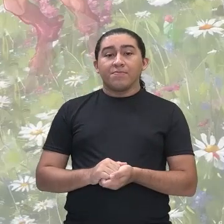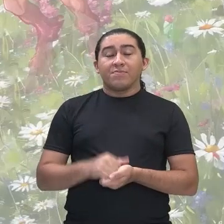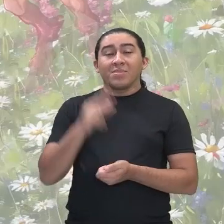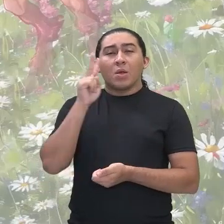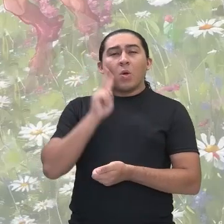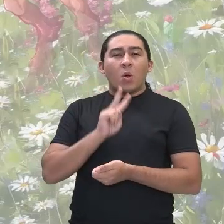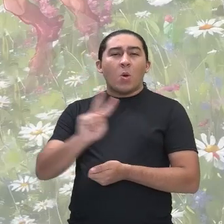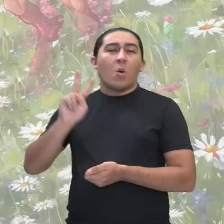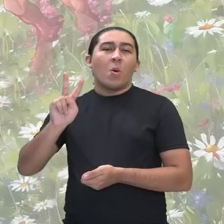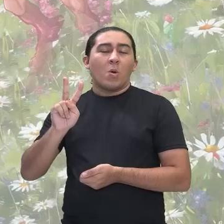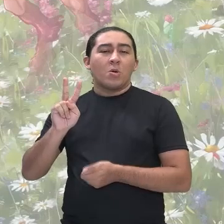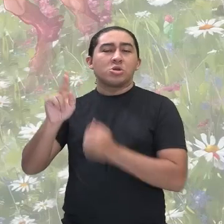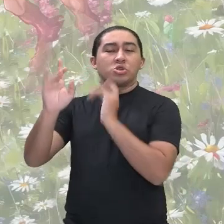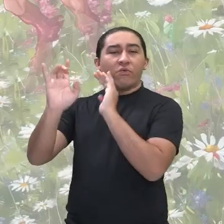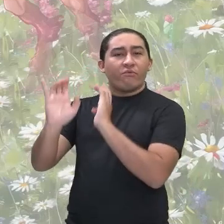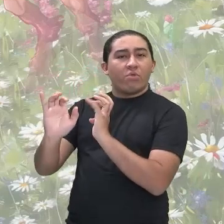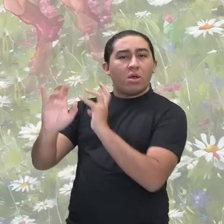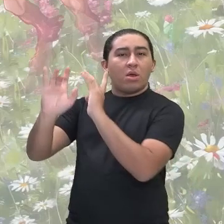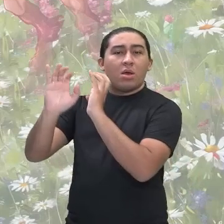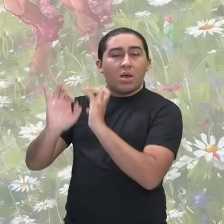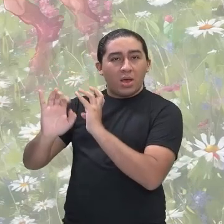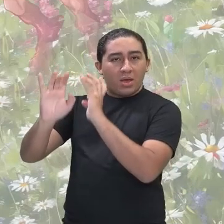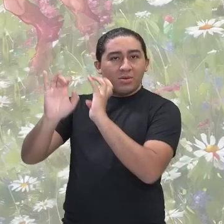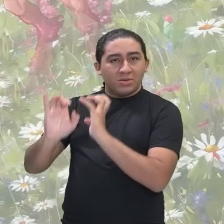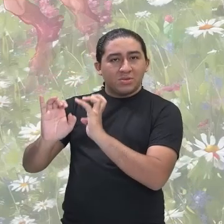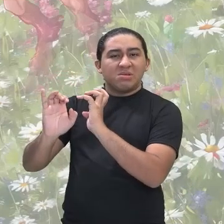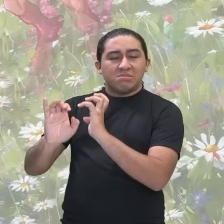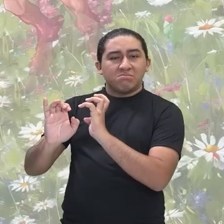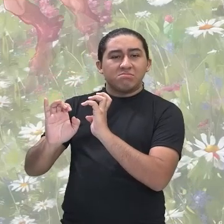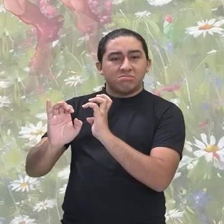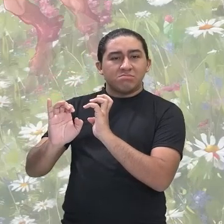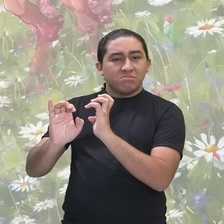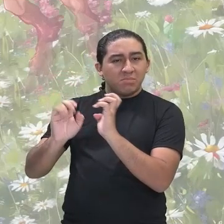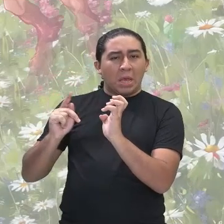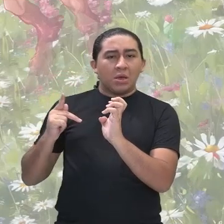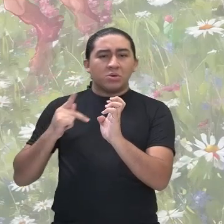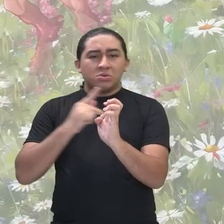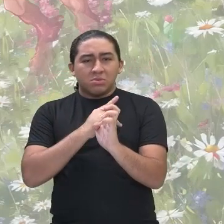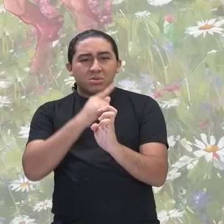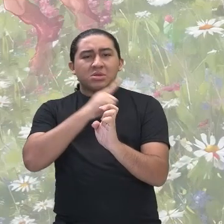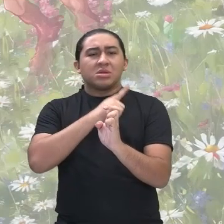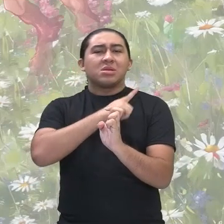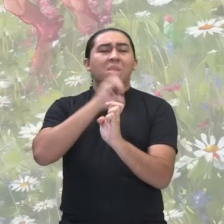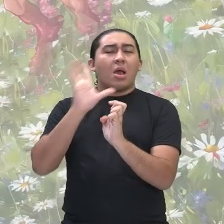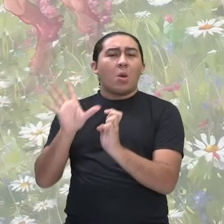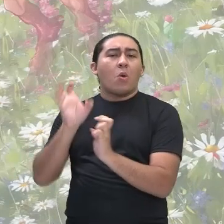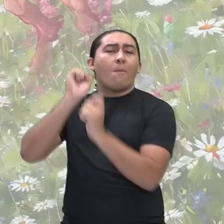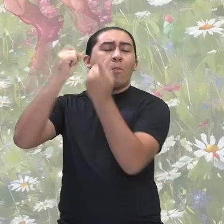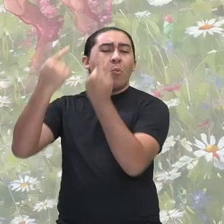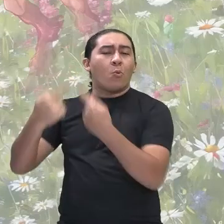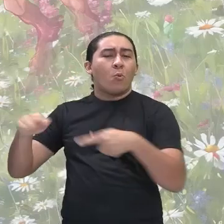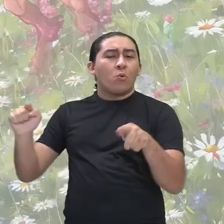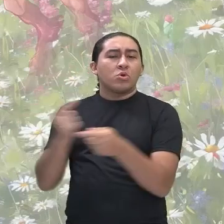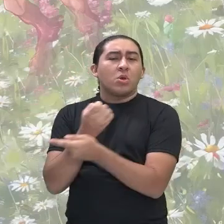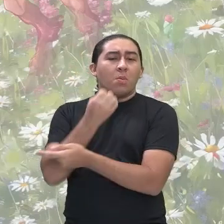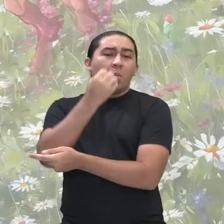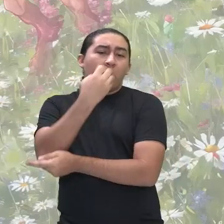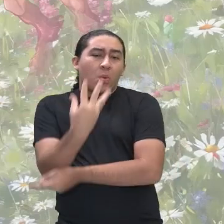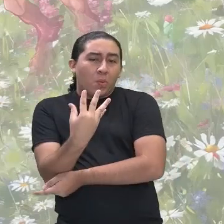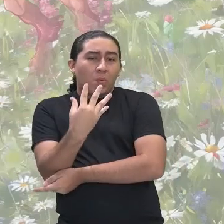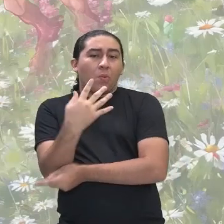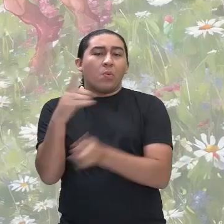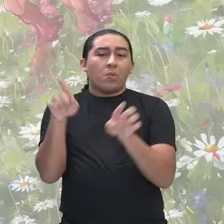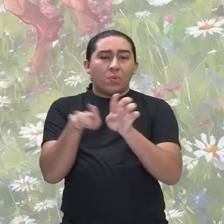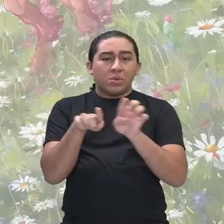as flautas dos pastores, que bem que soam como são cadentes. Olha o tejo a